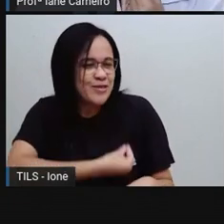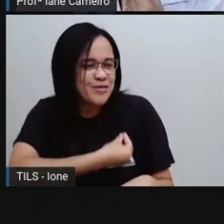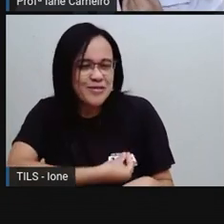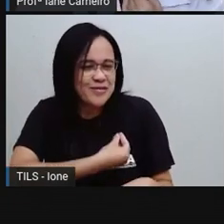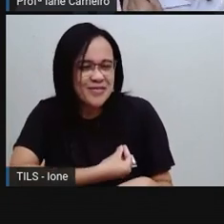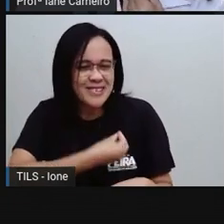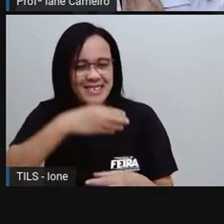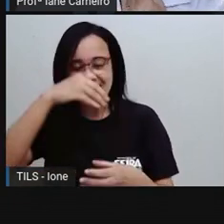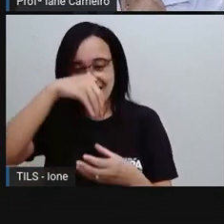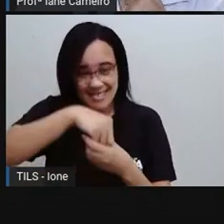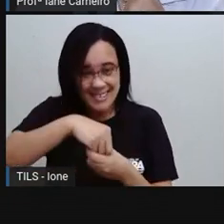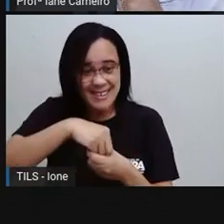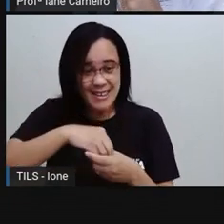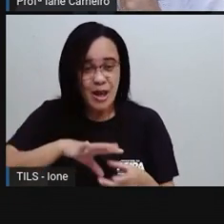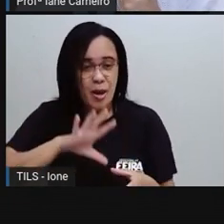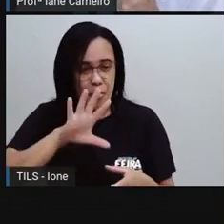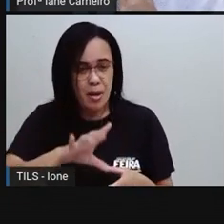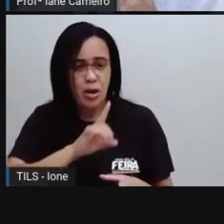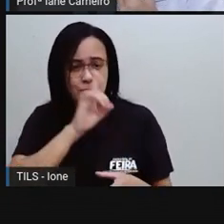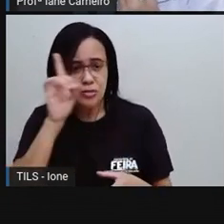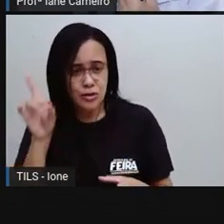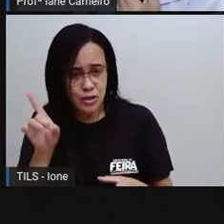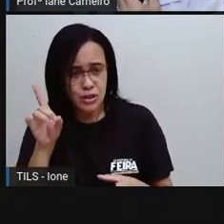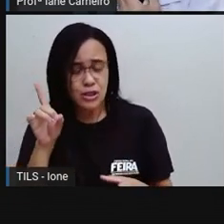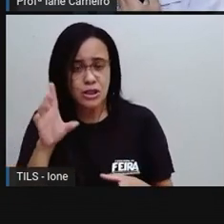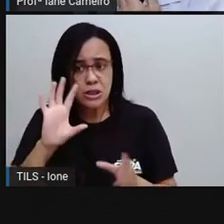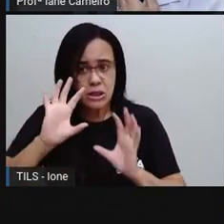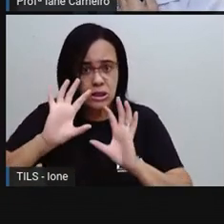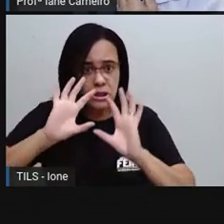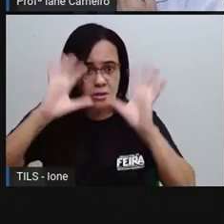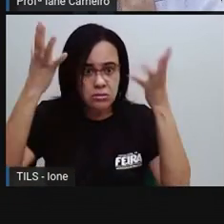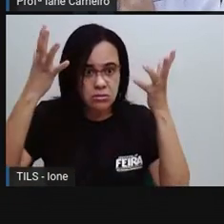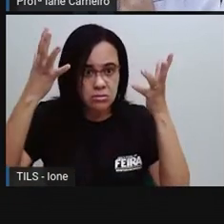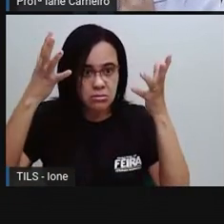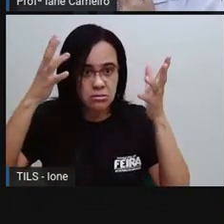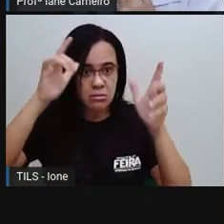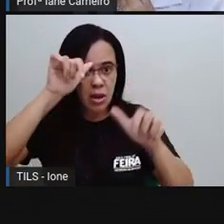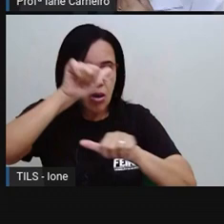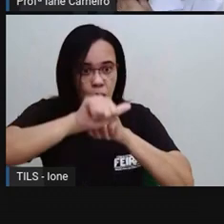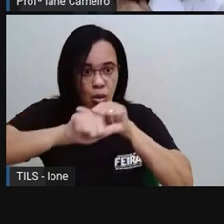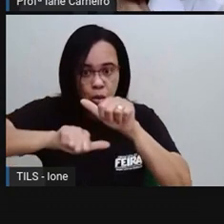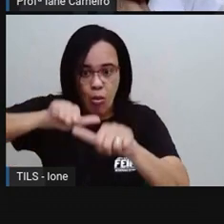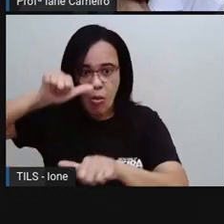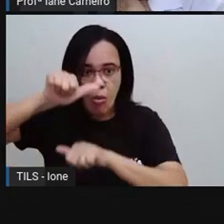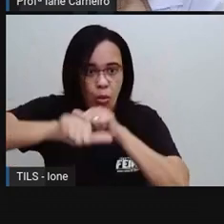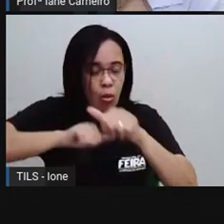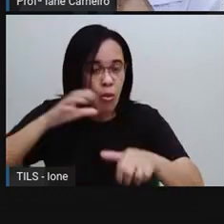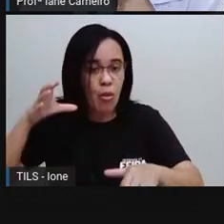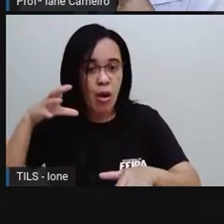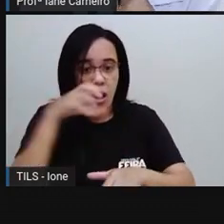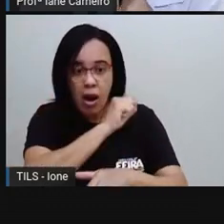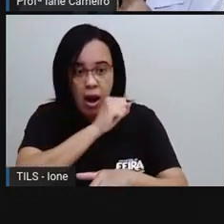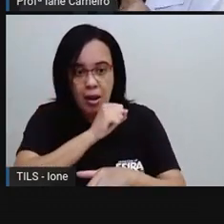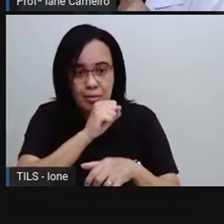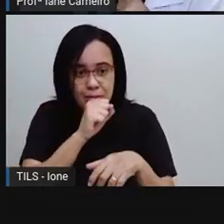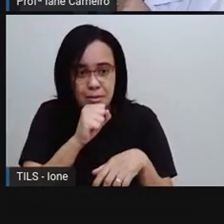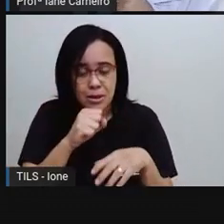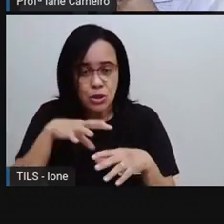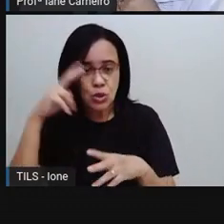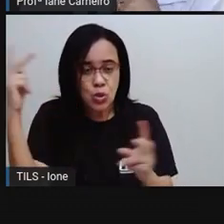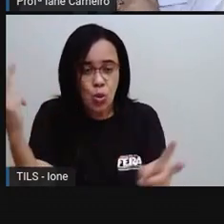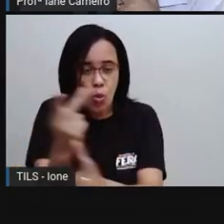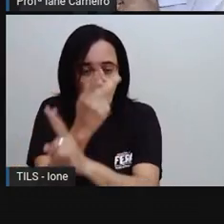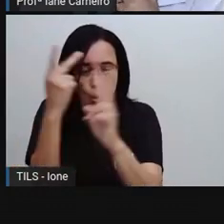Certo dia, o tempo mudou de repente. Um vento muito frio soprou forte.